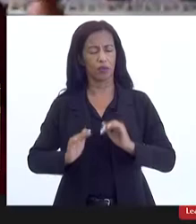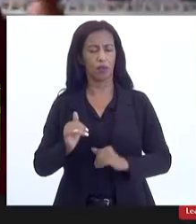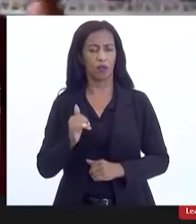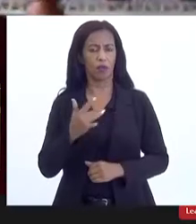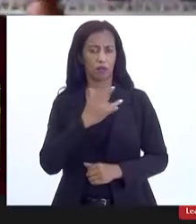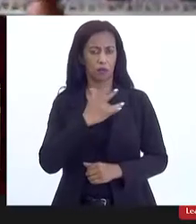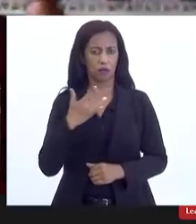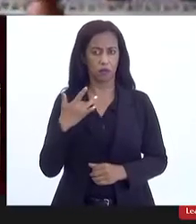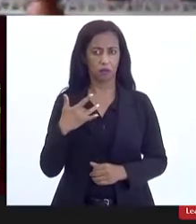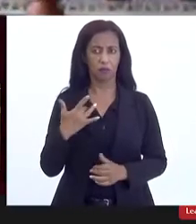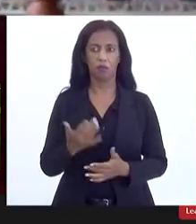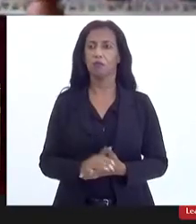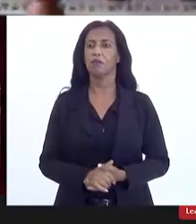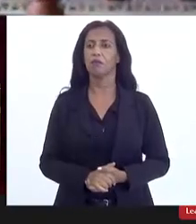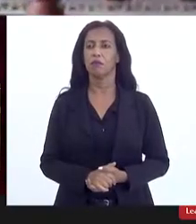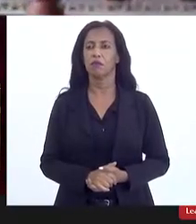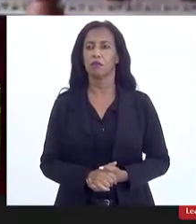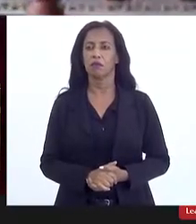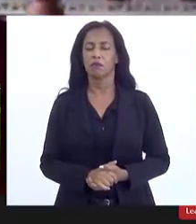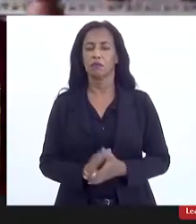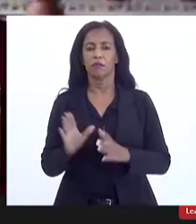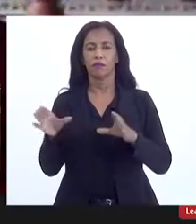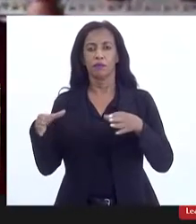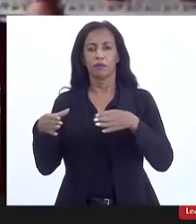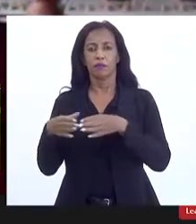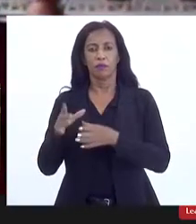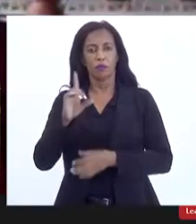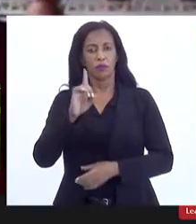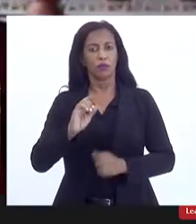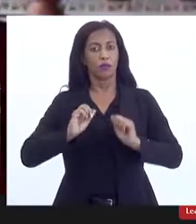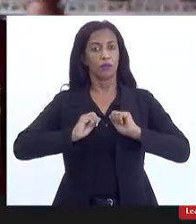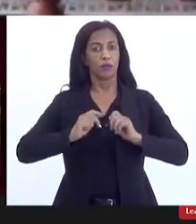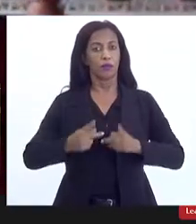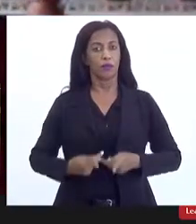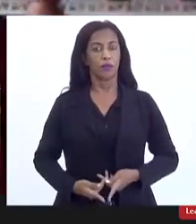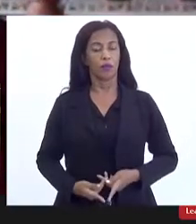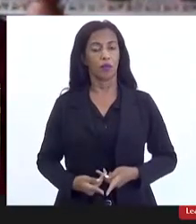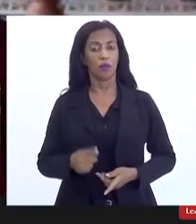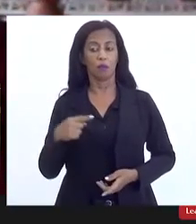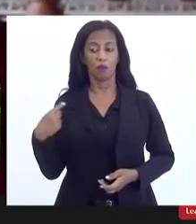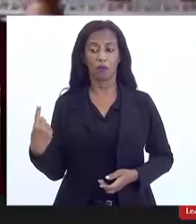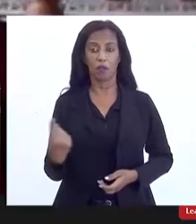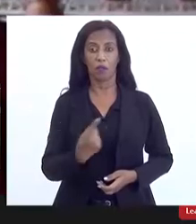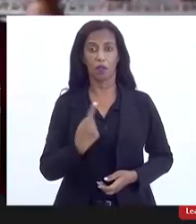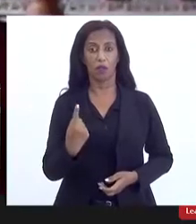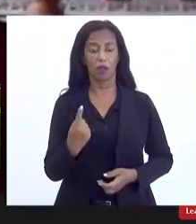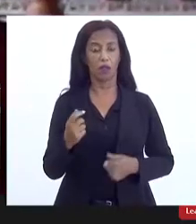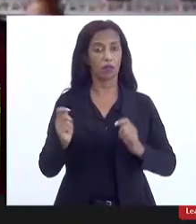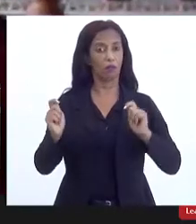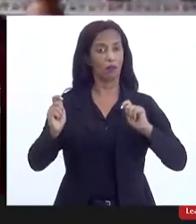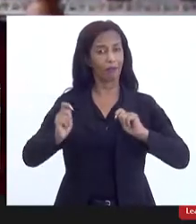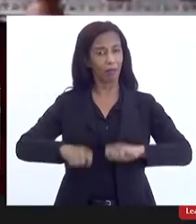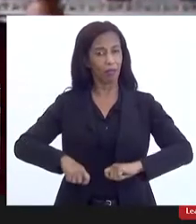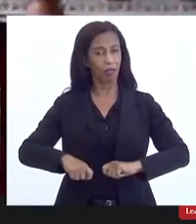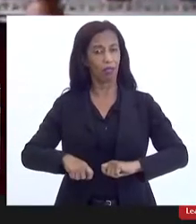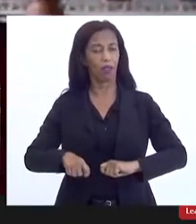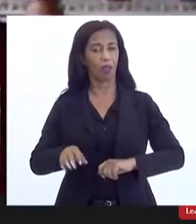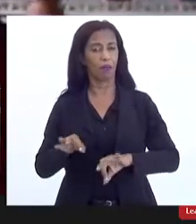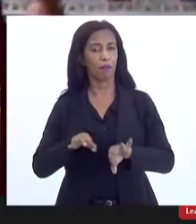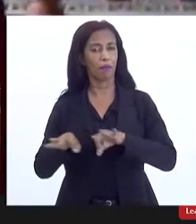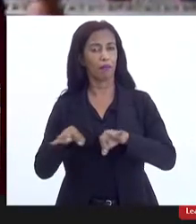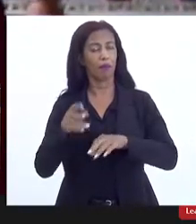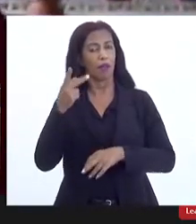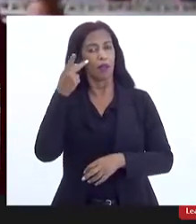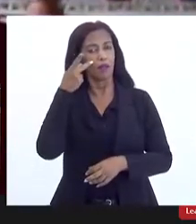área da saúde, e a Comissão de Defesa dos Direitos Humanos, para que nós possamos fazer uma